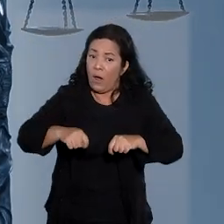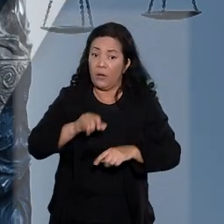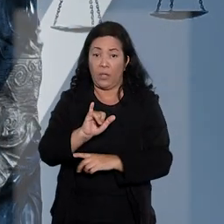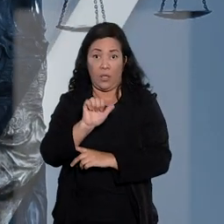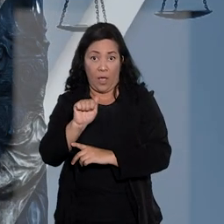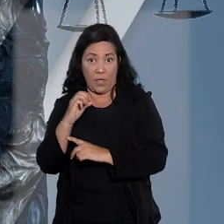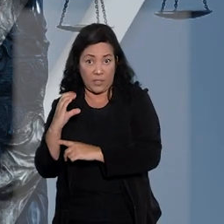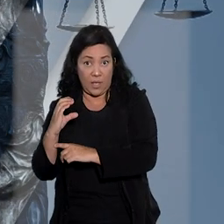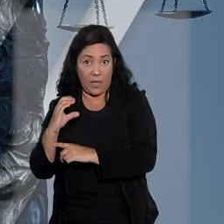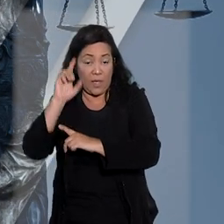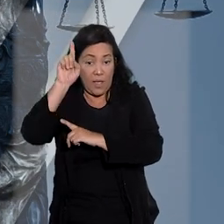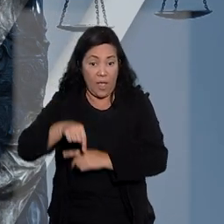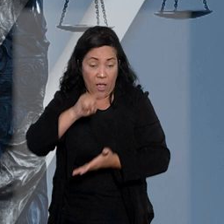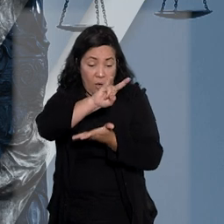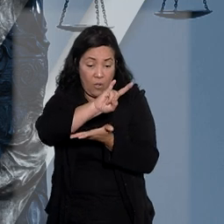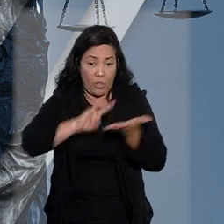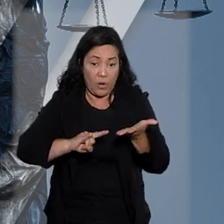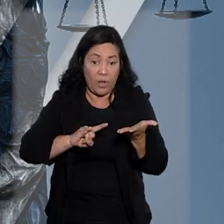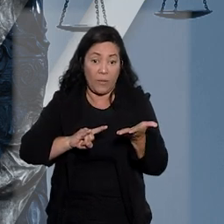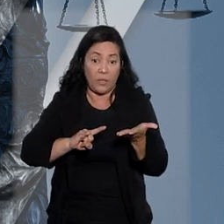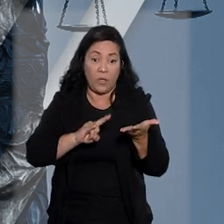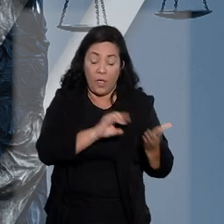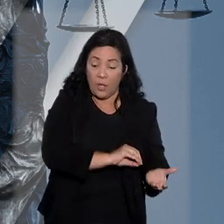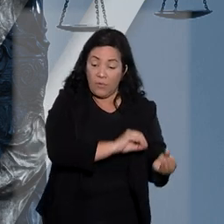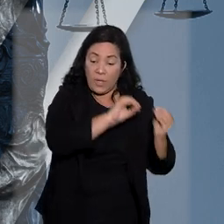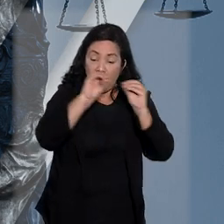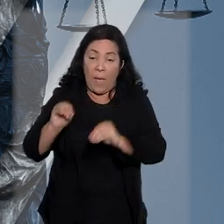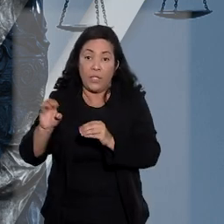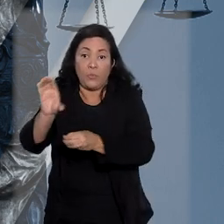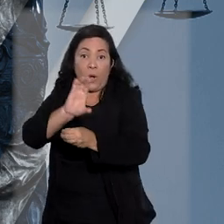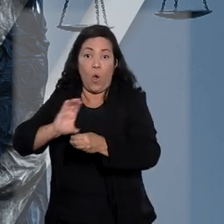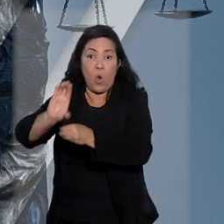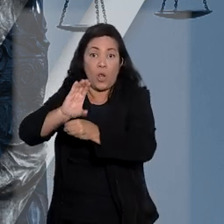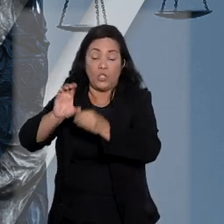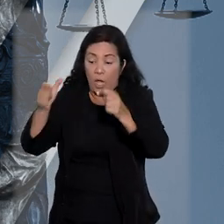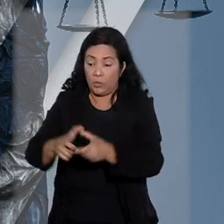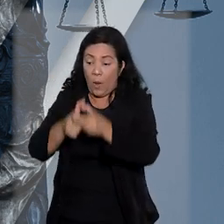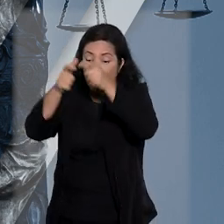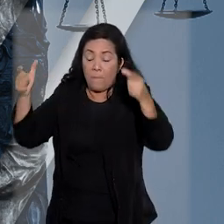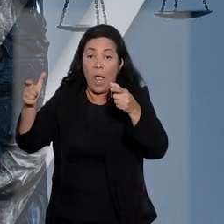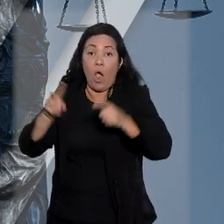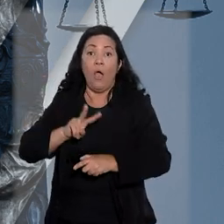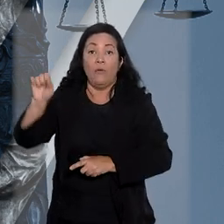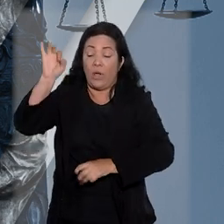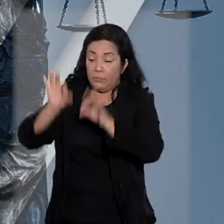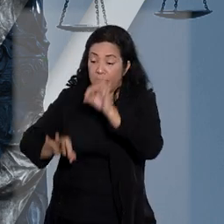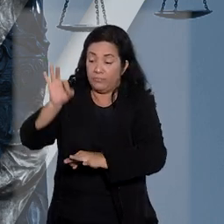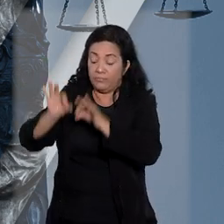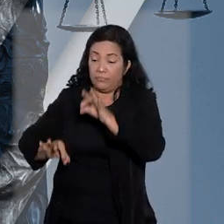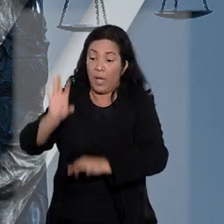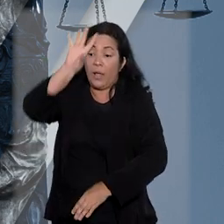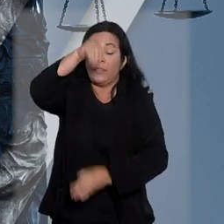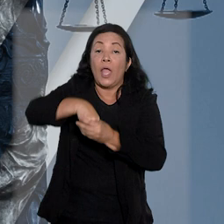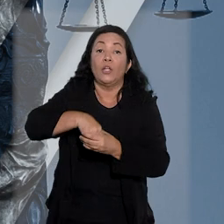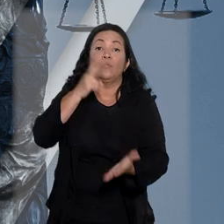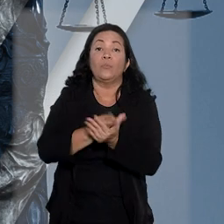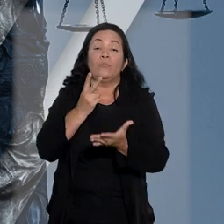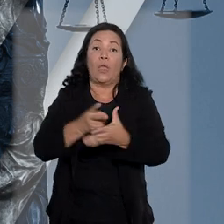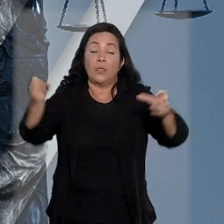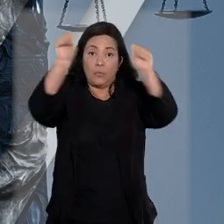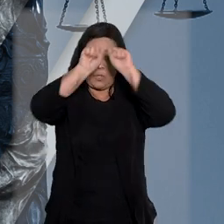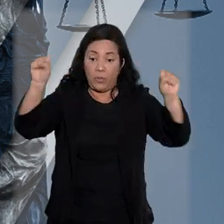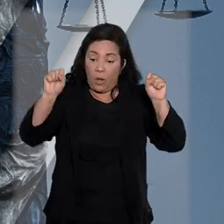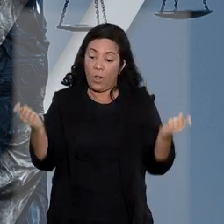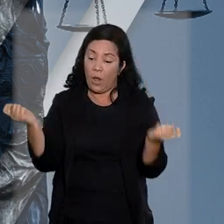O IAC é um instrumento por meio do qual se transfere de um colegiado para outro maior dentro do mesmo tribunal